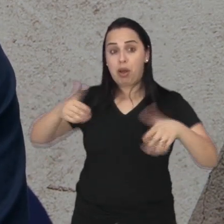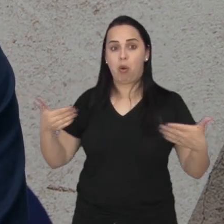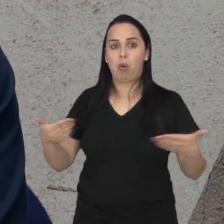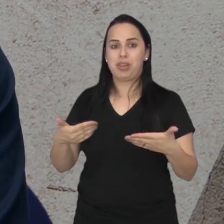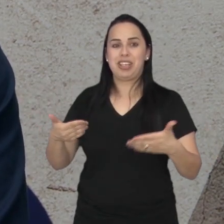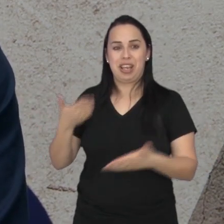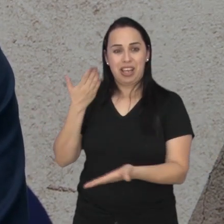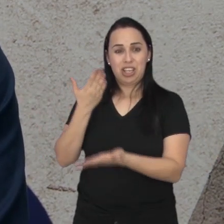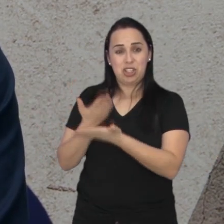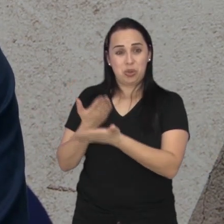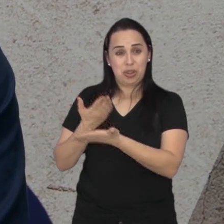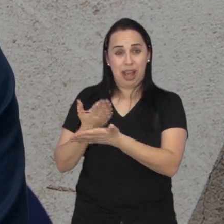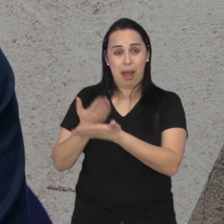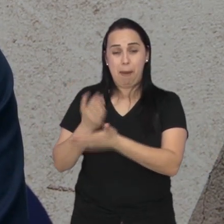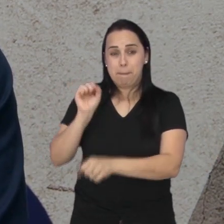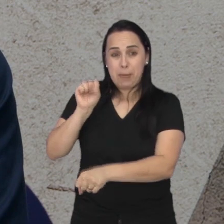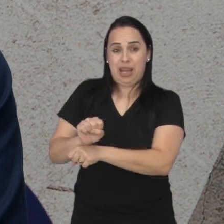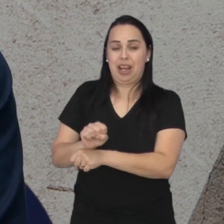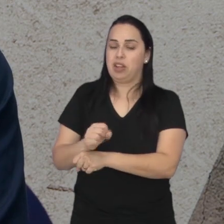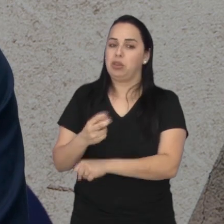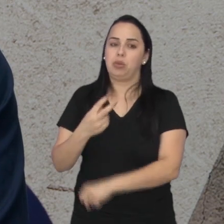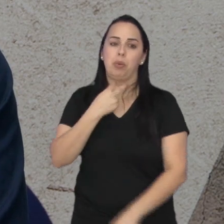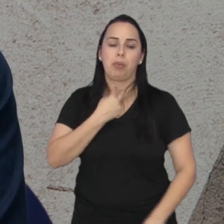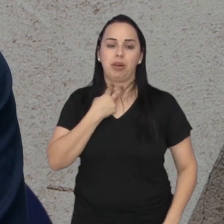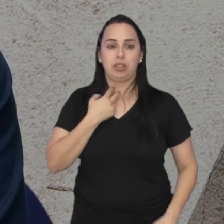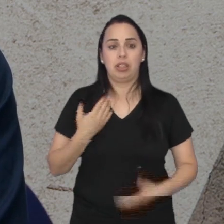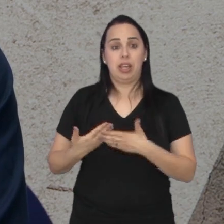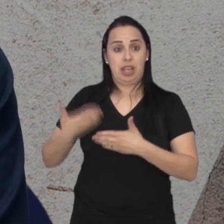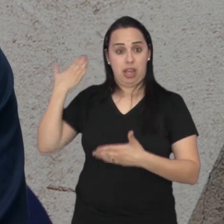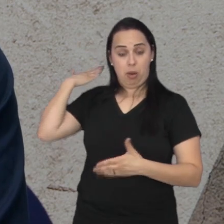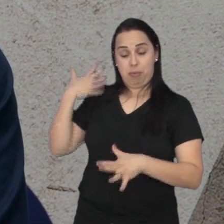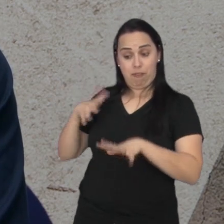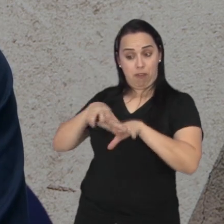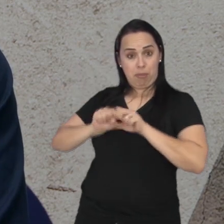parar de estudar. Hoje, mais ainda. Eu me formei em 2000.